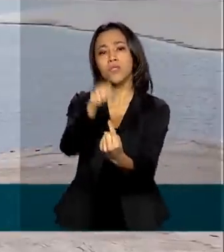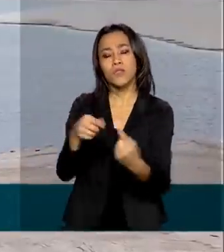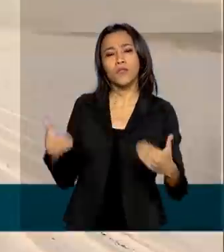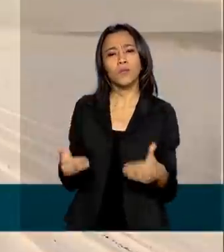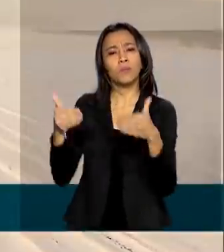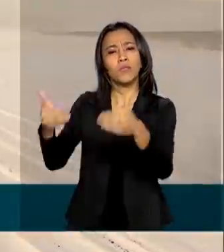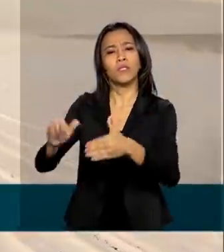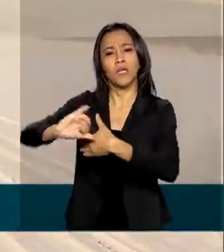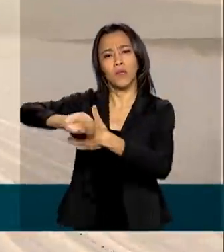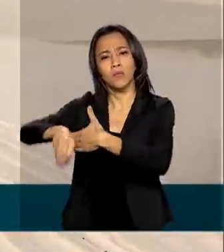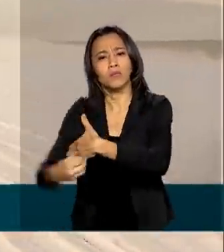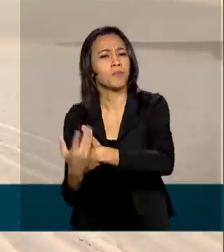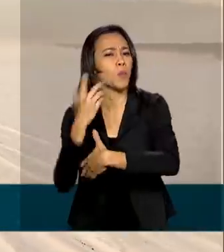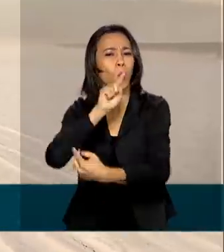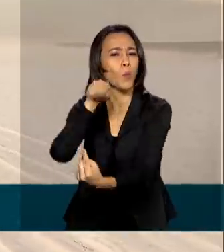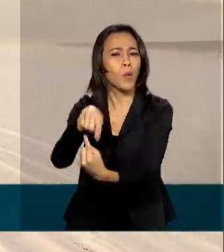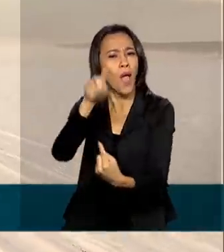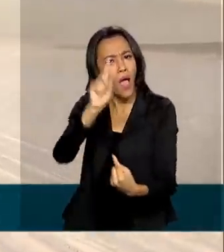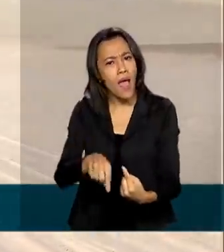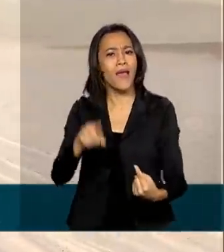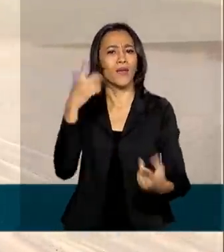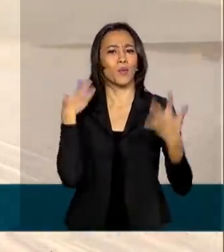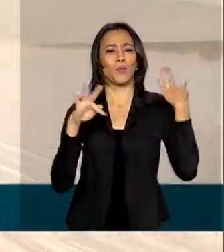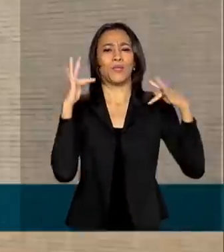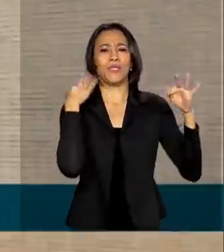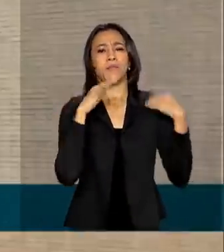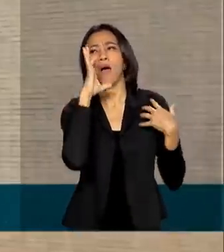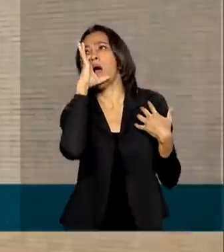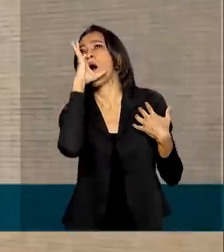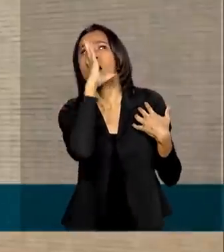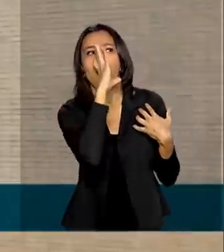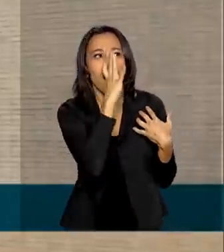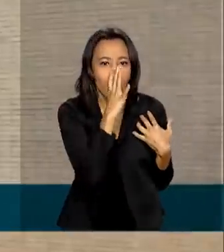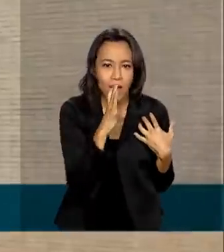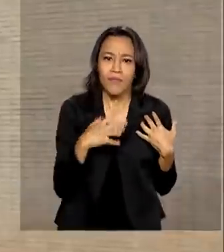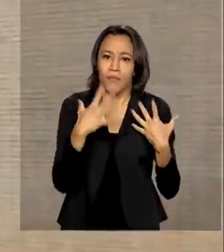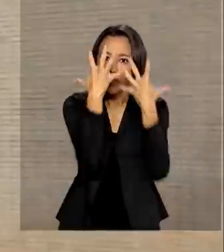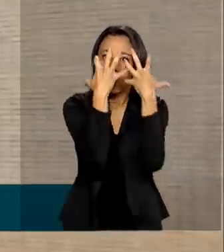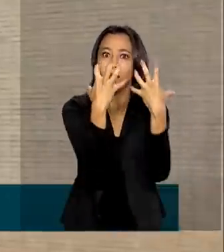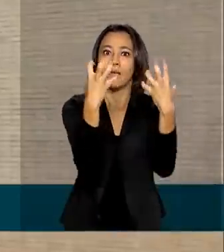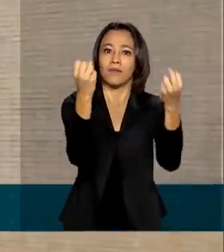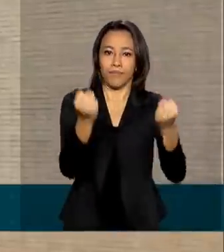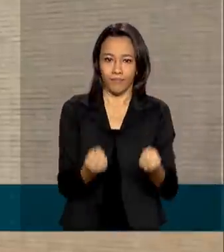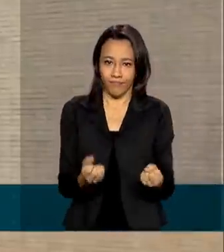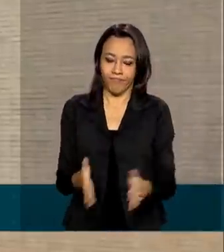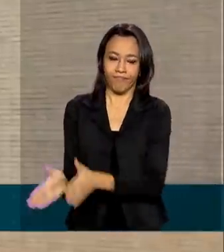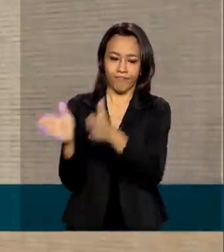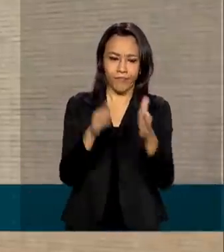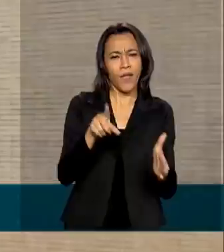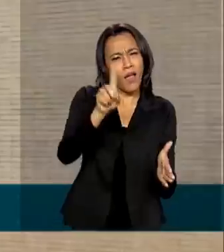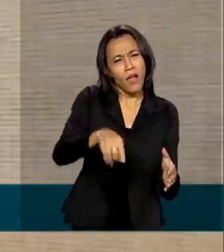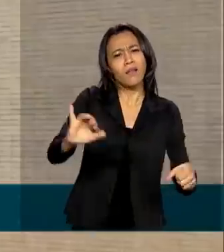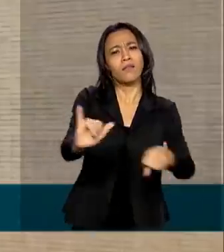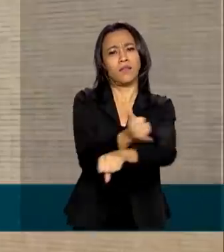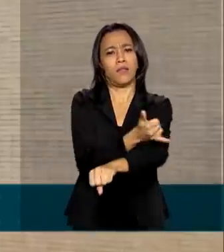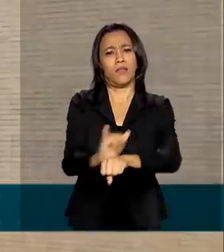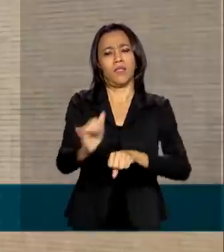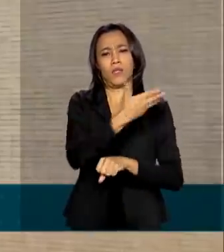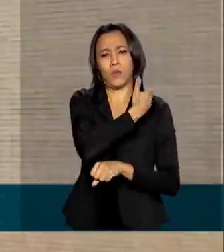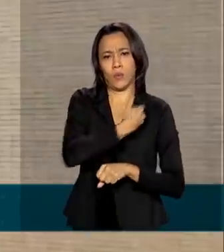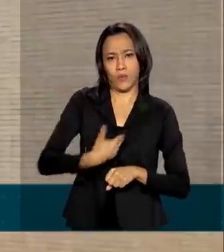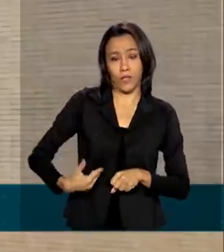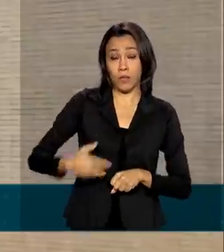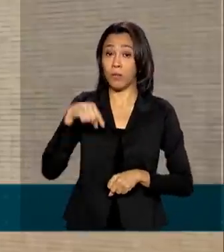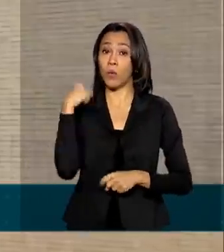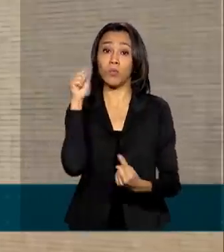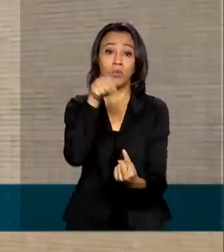do Meio Ambiente, é tornar o ecoturismo mais atrativo. Essas ações são parte da estratégia do governo para diminuir o desmatamento